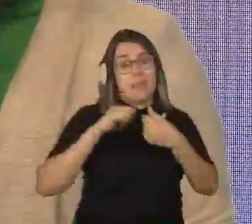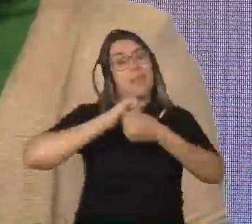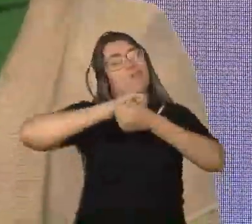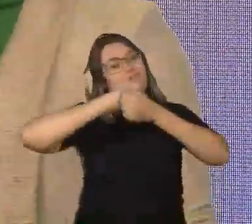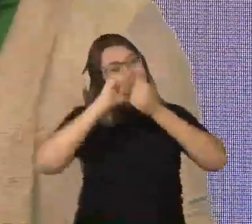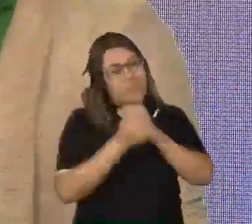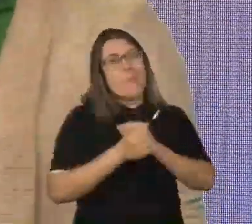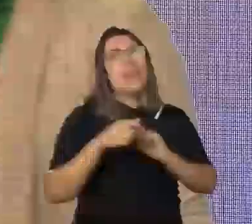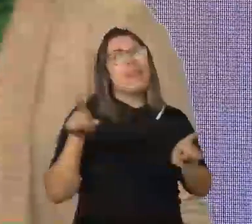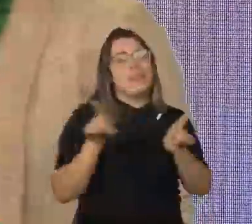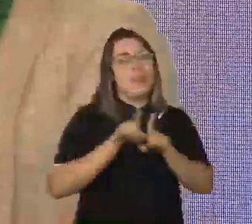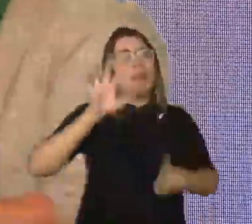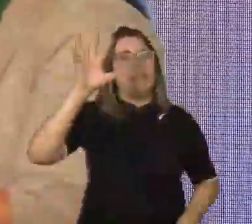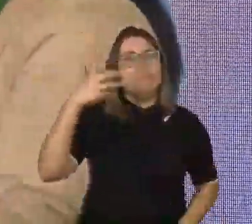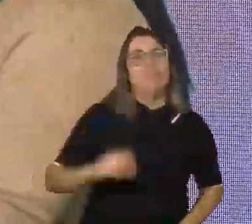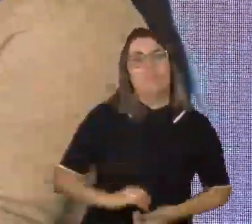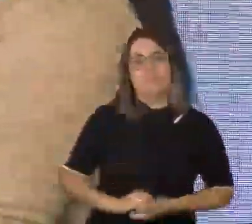currículo também acontece.